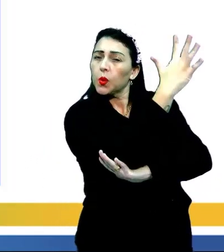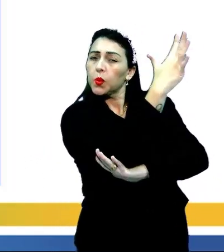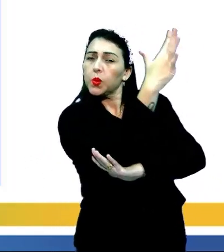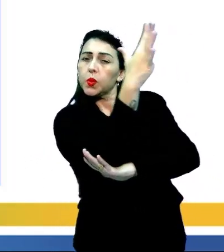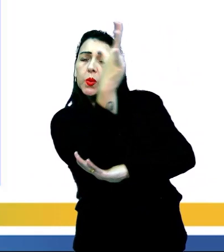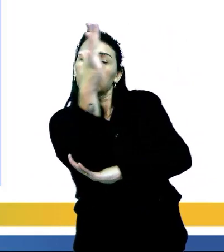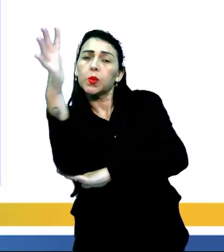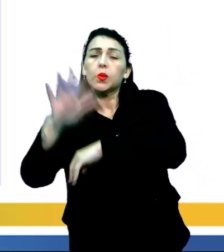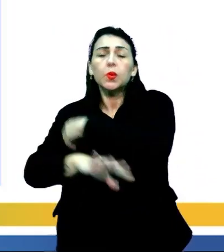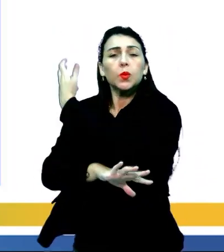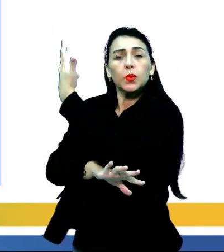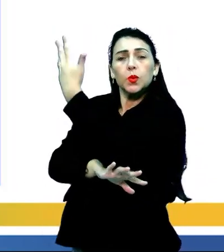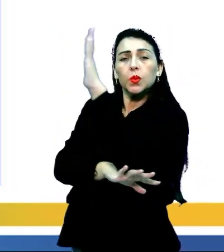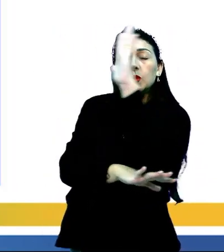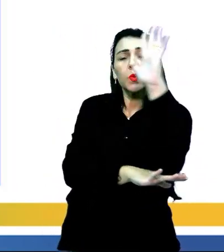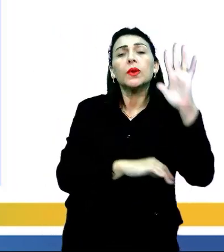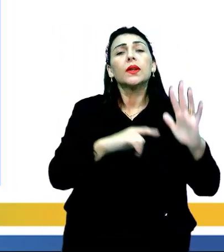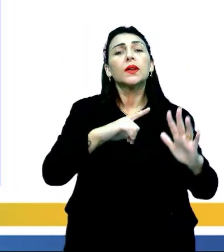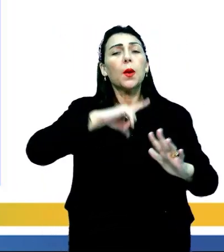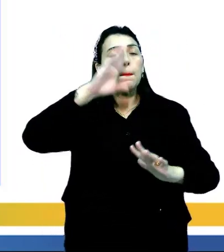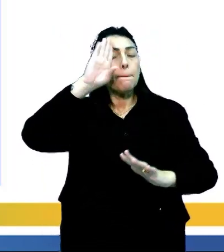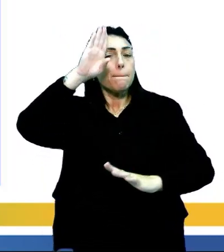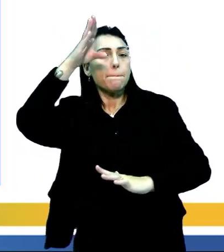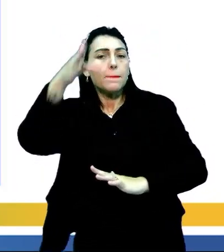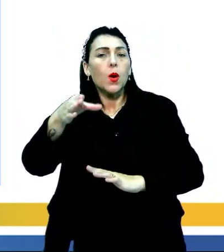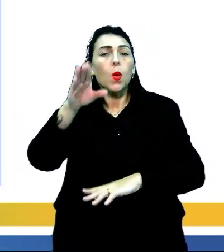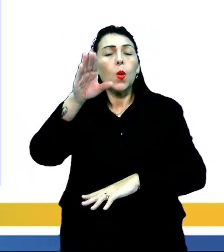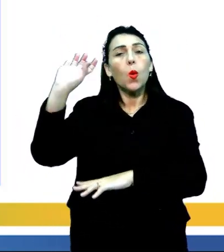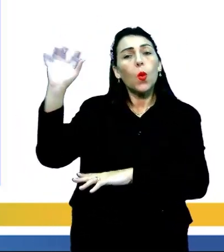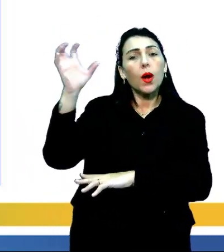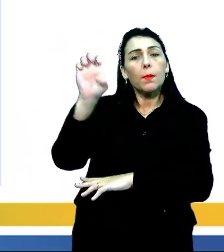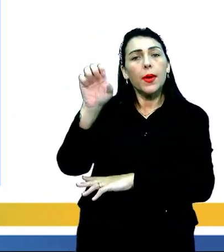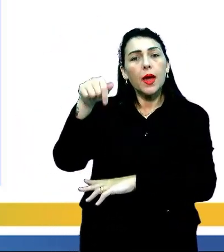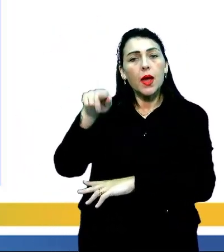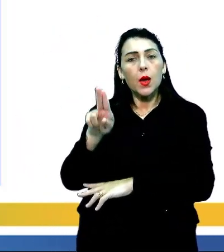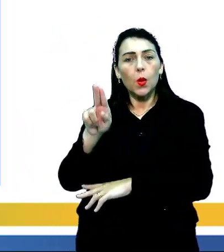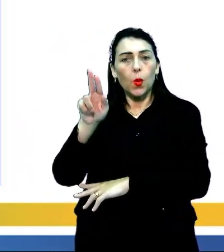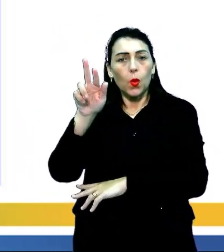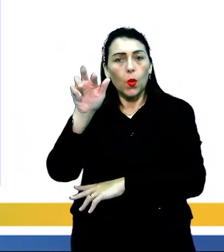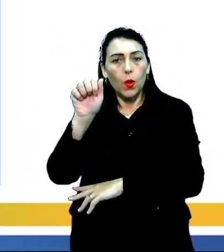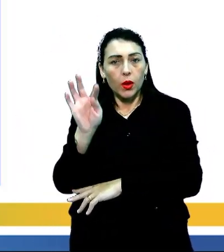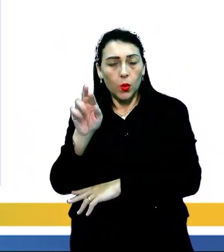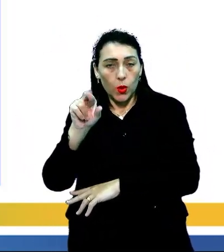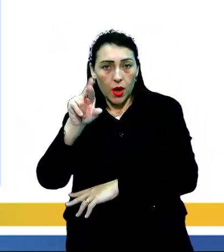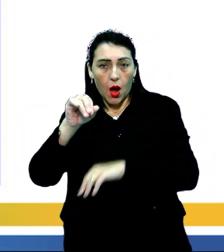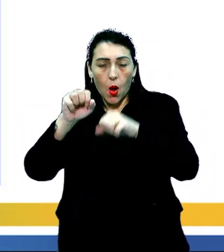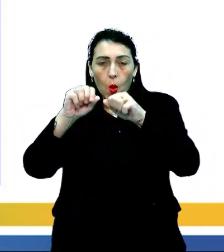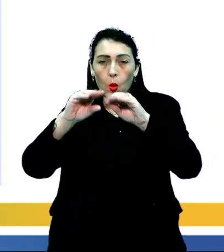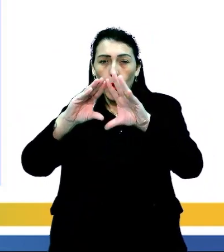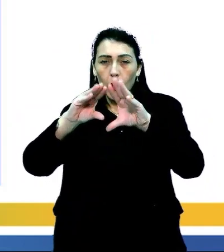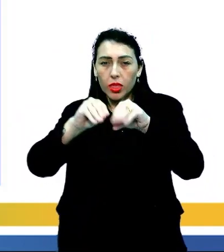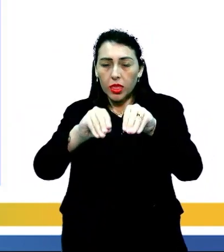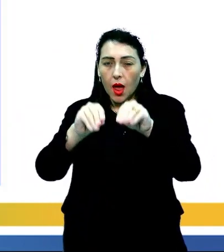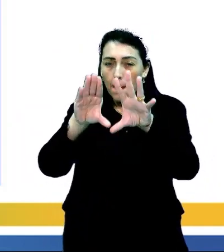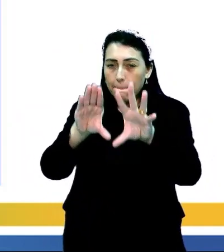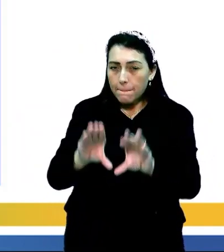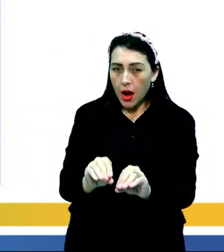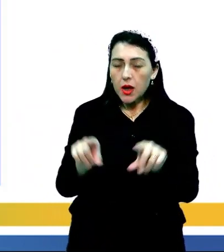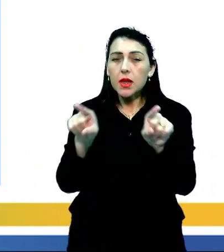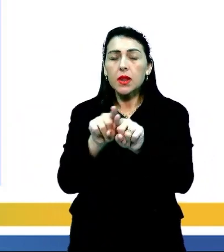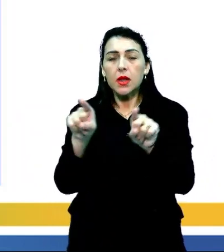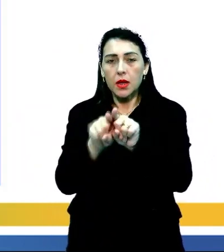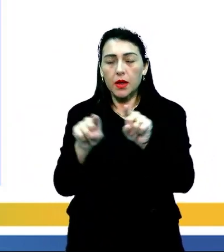que tem como predomínio o clima equatorial, apresenta terras baixas e também tem um grande